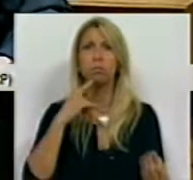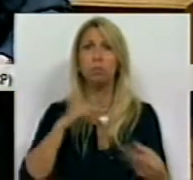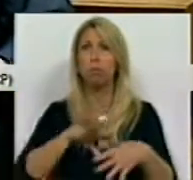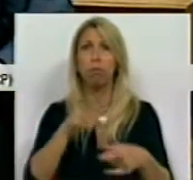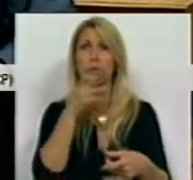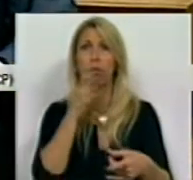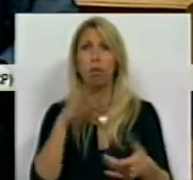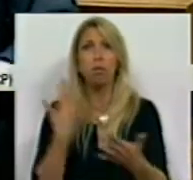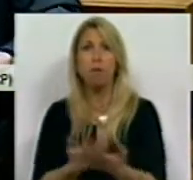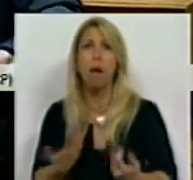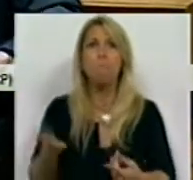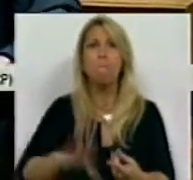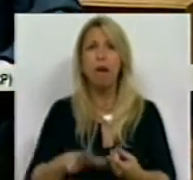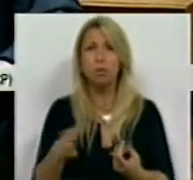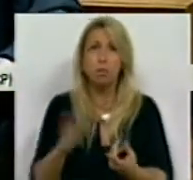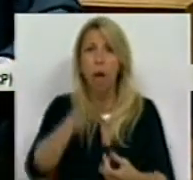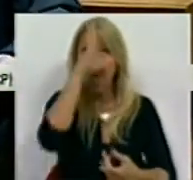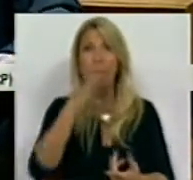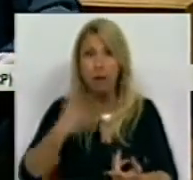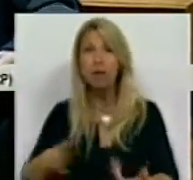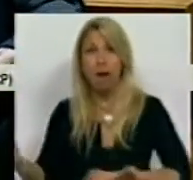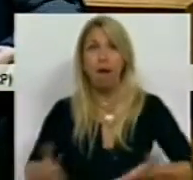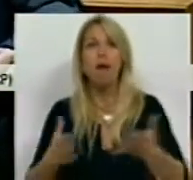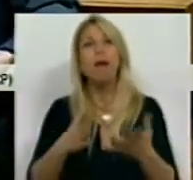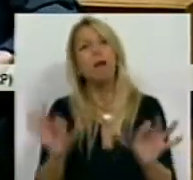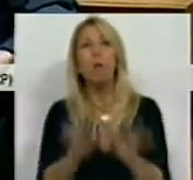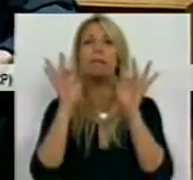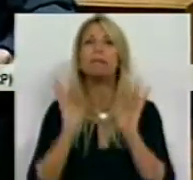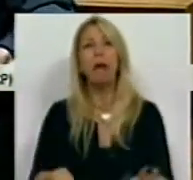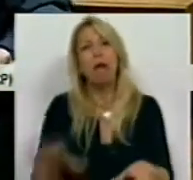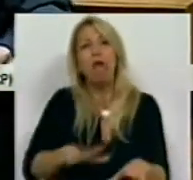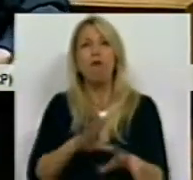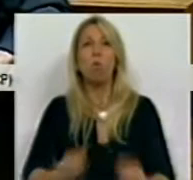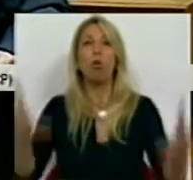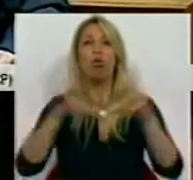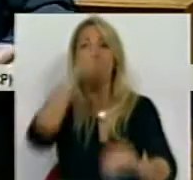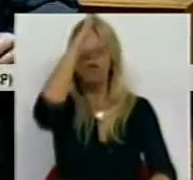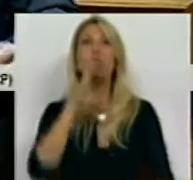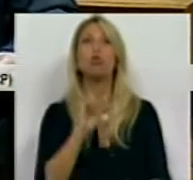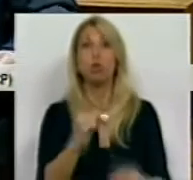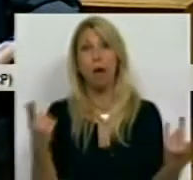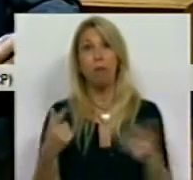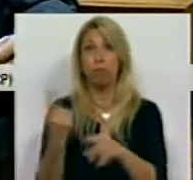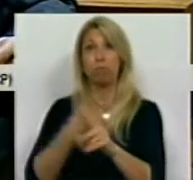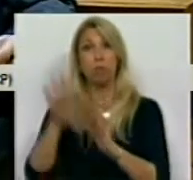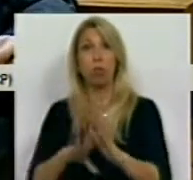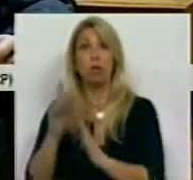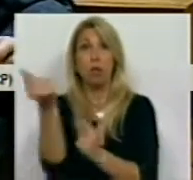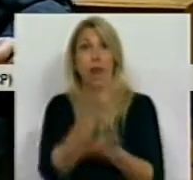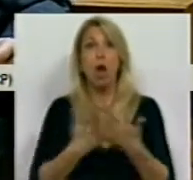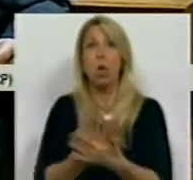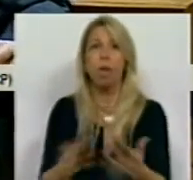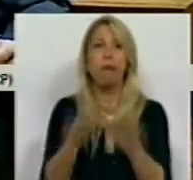o Governo insiste em trilhar de reconfiguração do Estado e das suas funções sociais e económicas, sempre com a mesma regra.